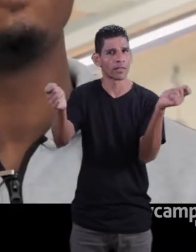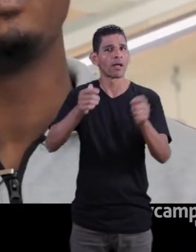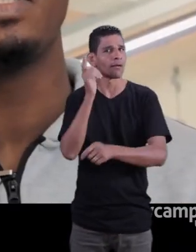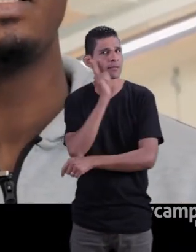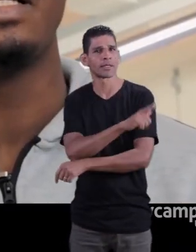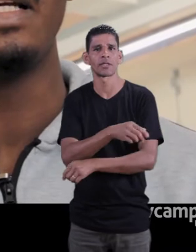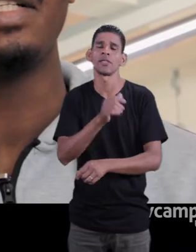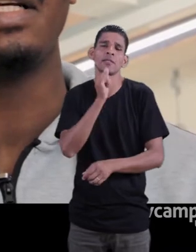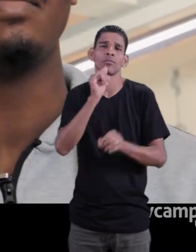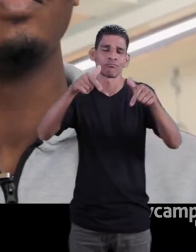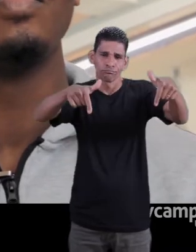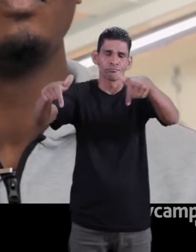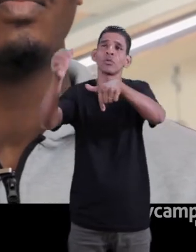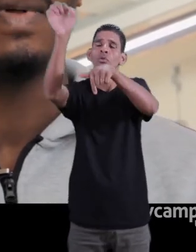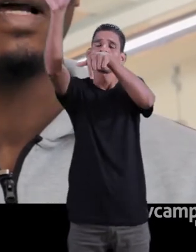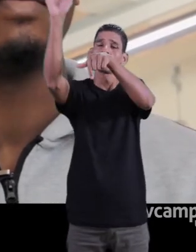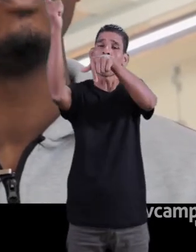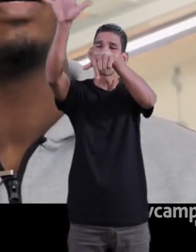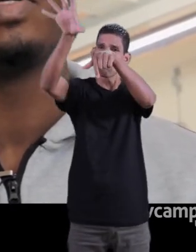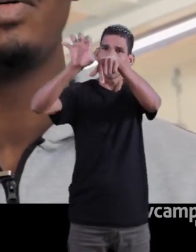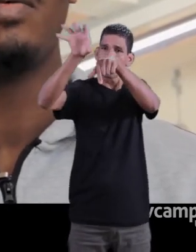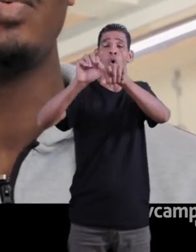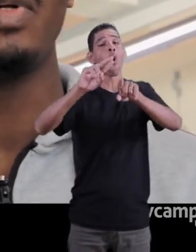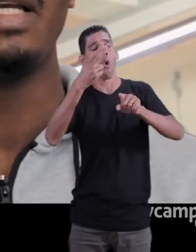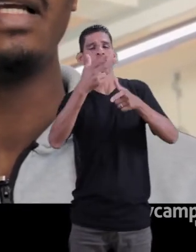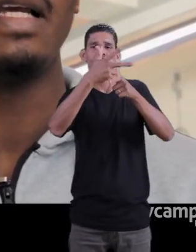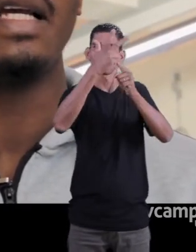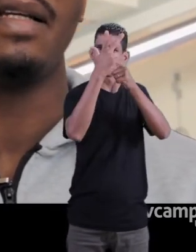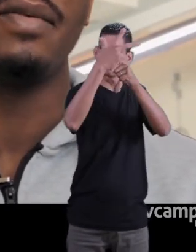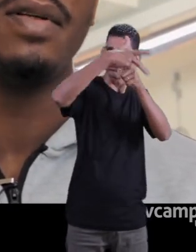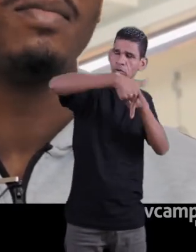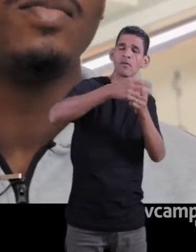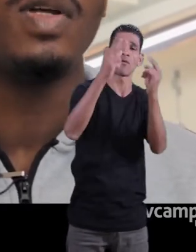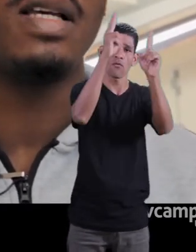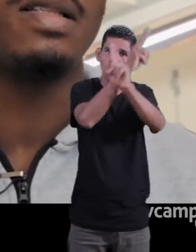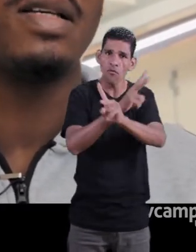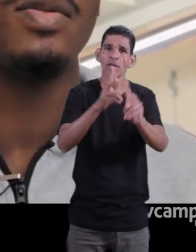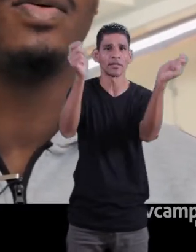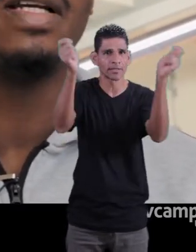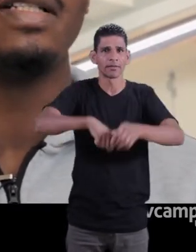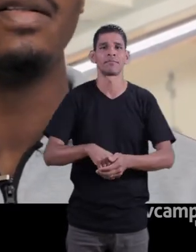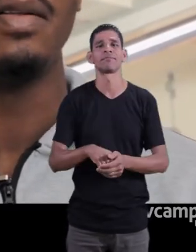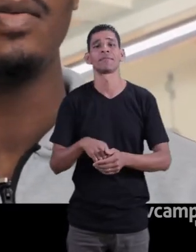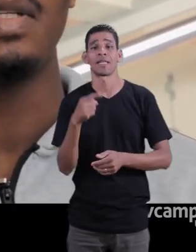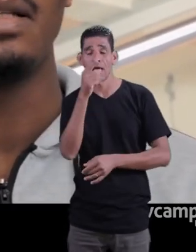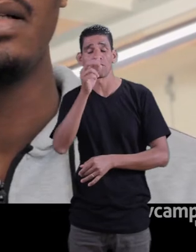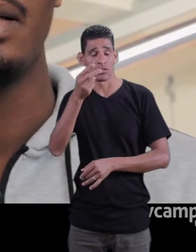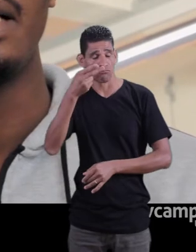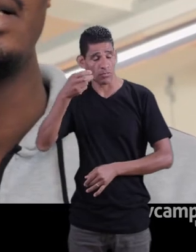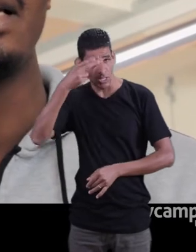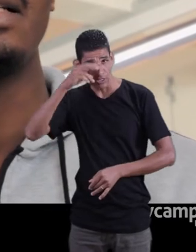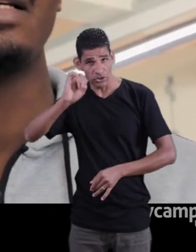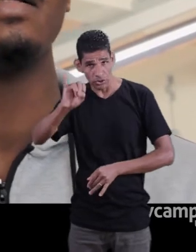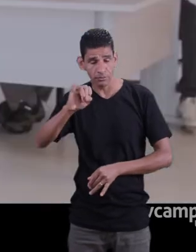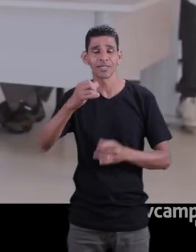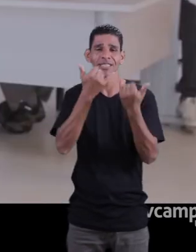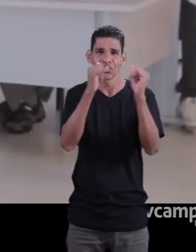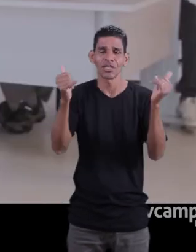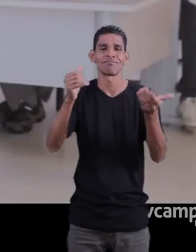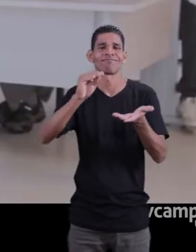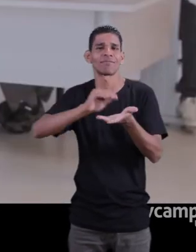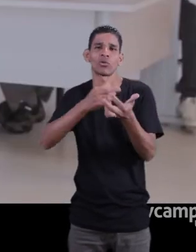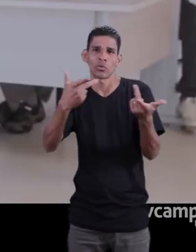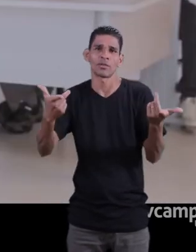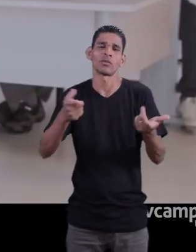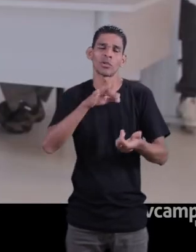essas fontes de energia para melhorar, porque a situação do Haiti com sendo energia elétrica